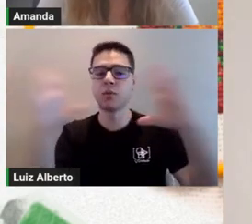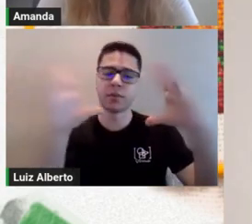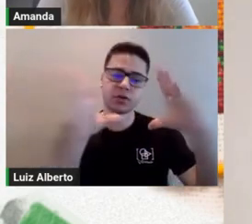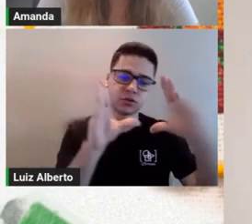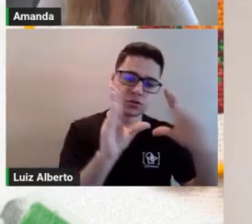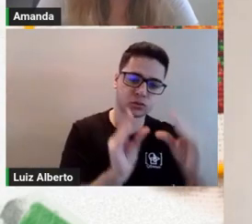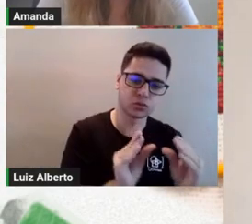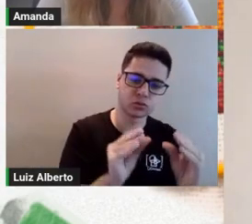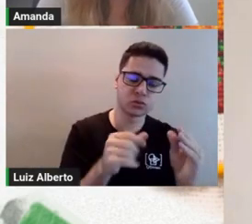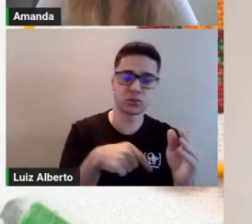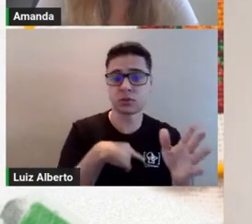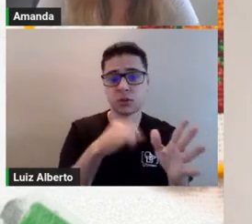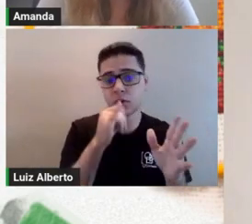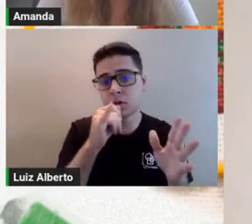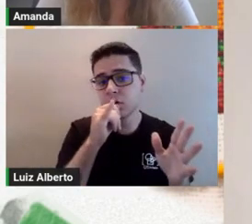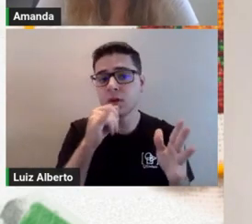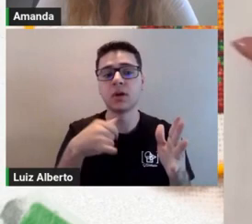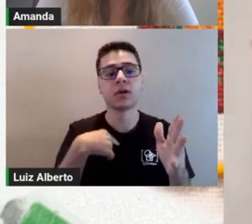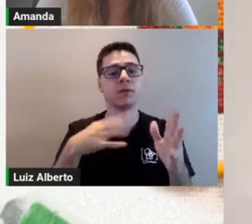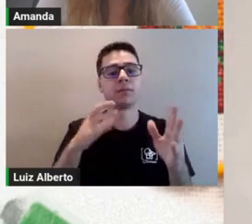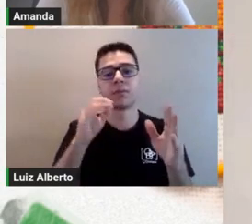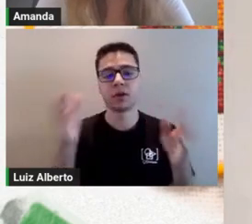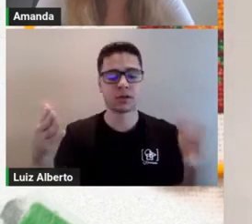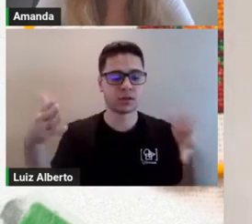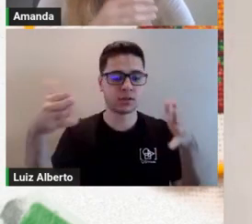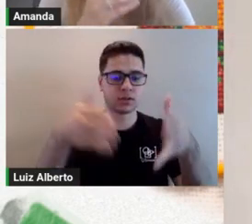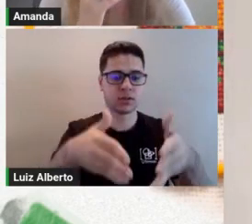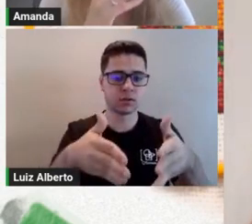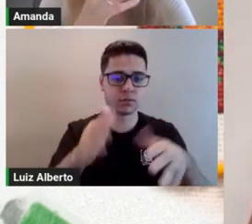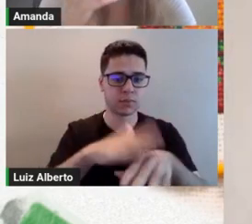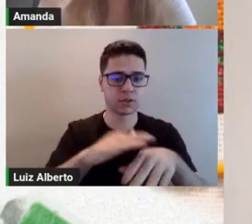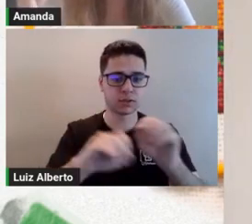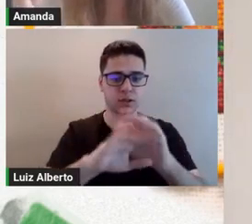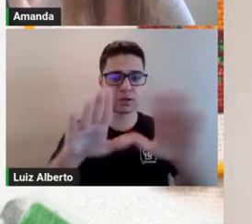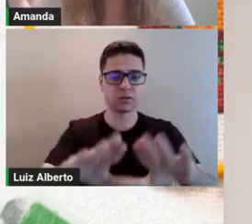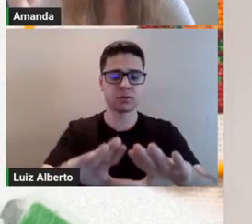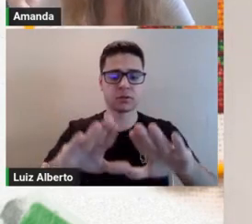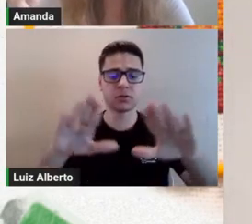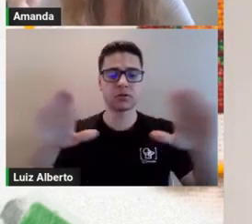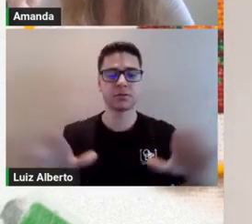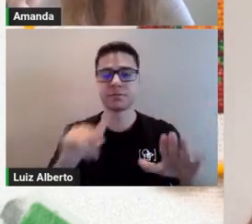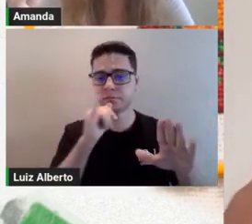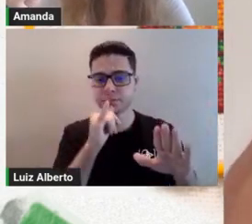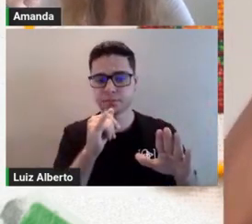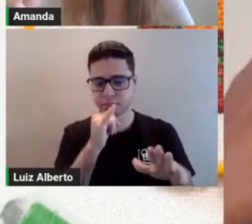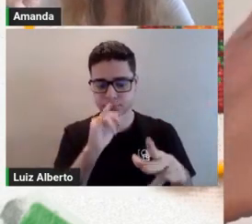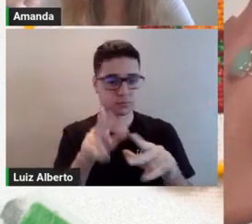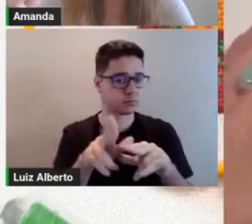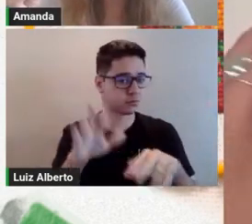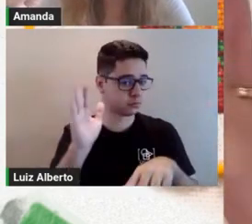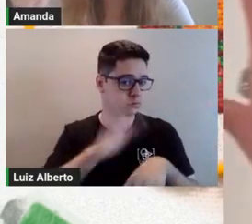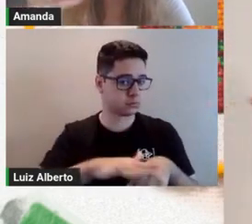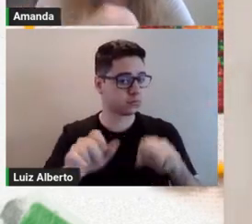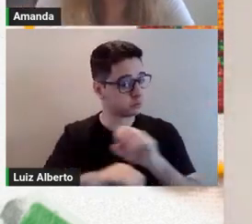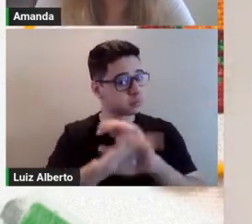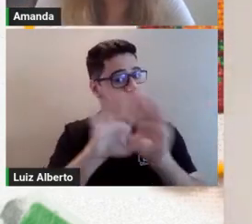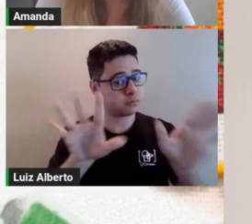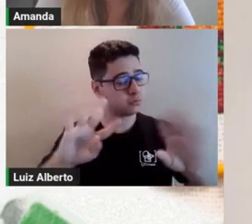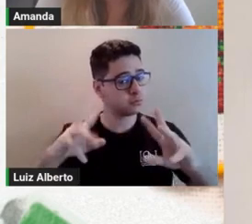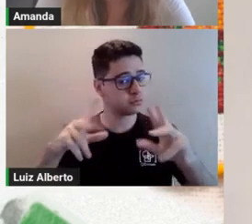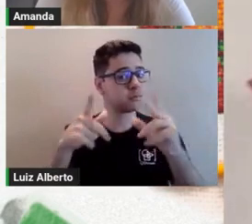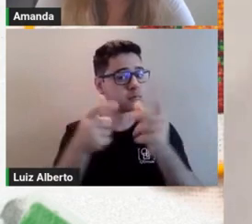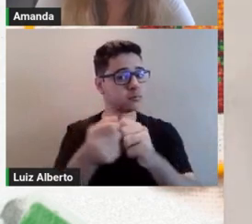aparecendo ali? Então, é como se para dentro a gente tivesse os mais claros, se a gente tirasse a saturação, deixasse mais claro esse círculo.